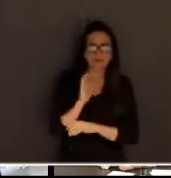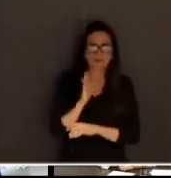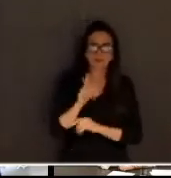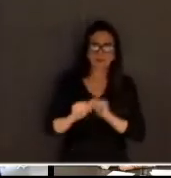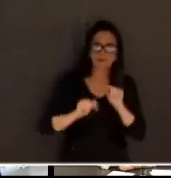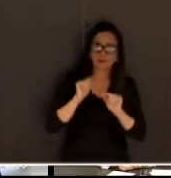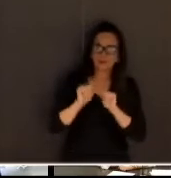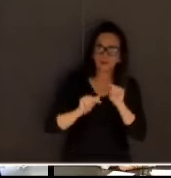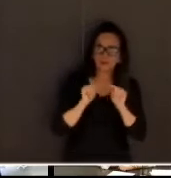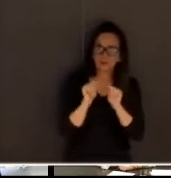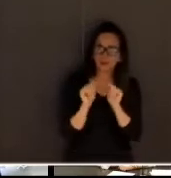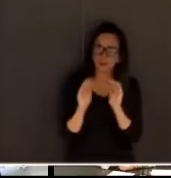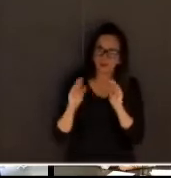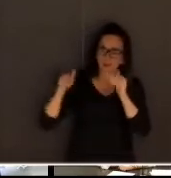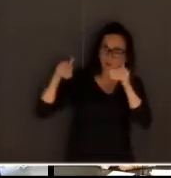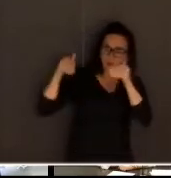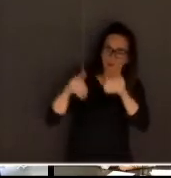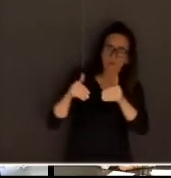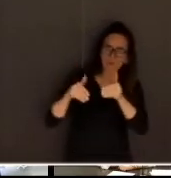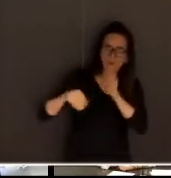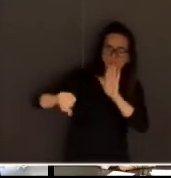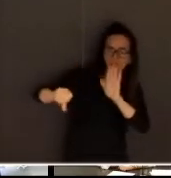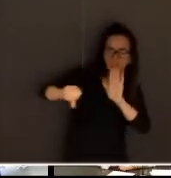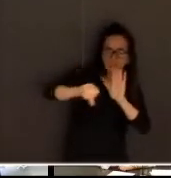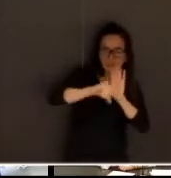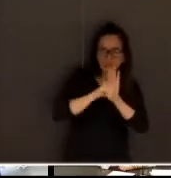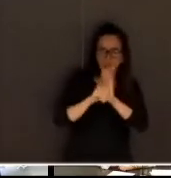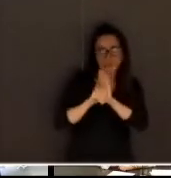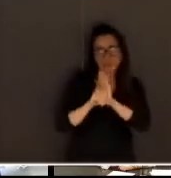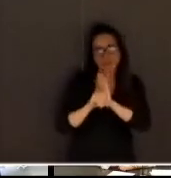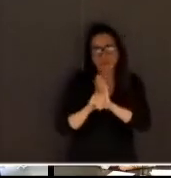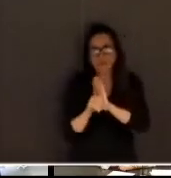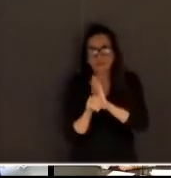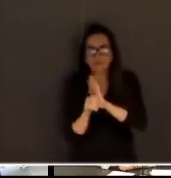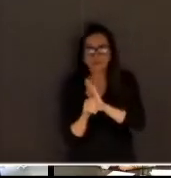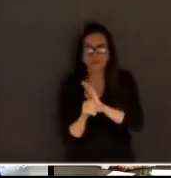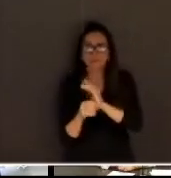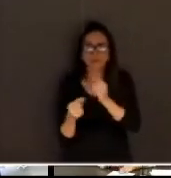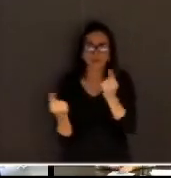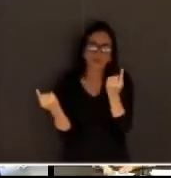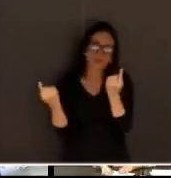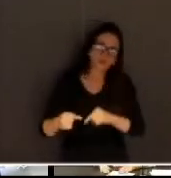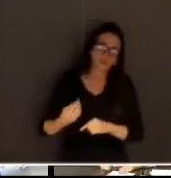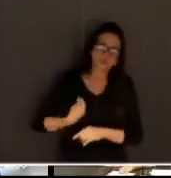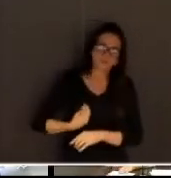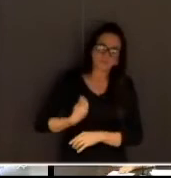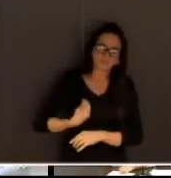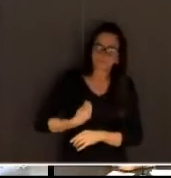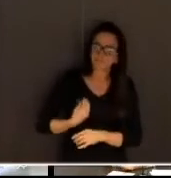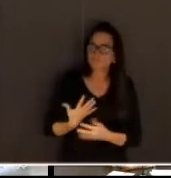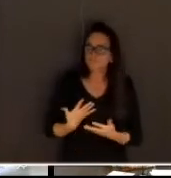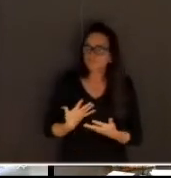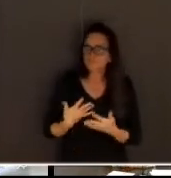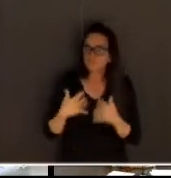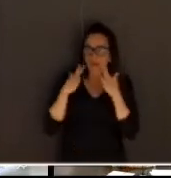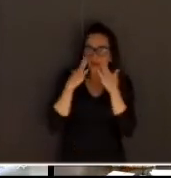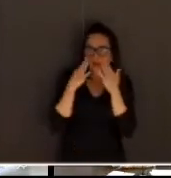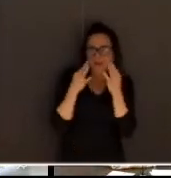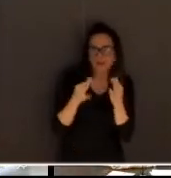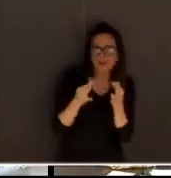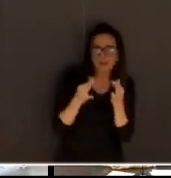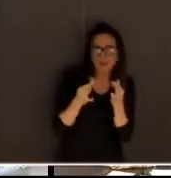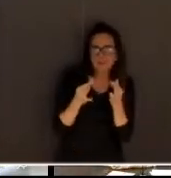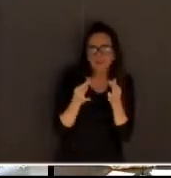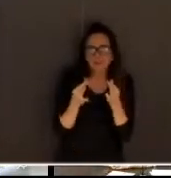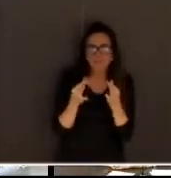voltado ao crime doloso contra a vida, mas o que me chama atenção, e